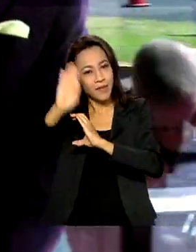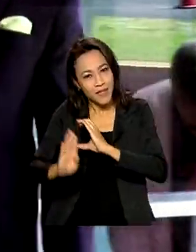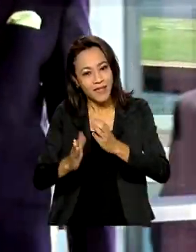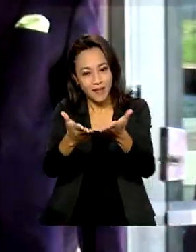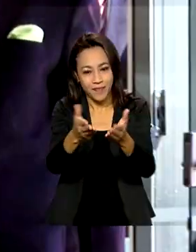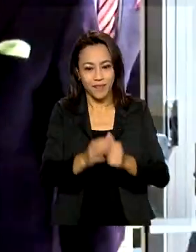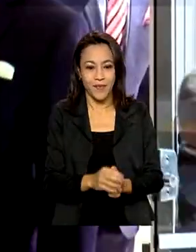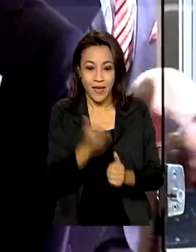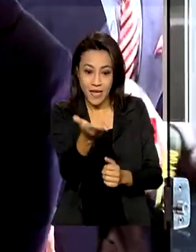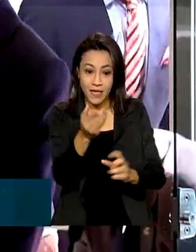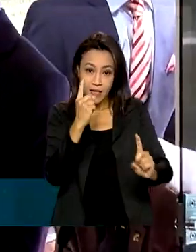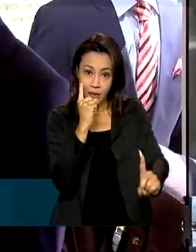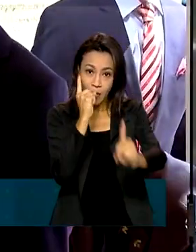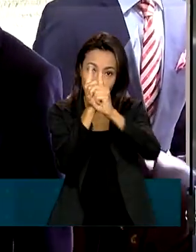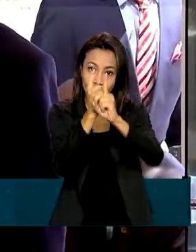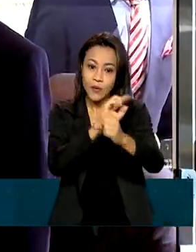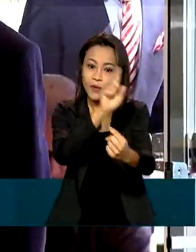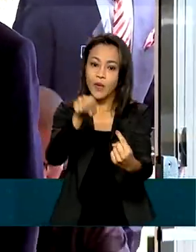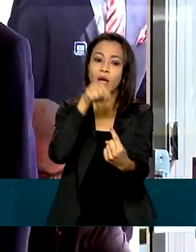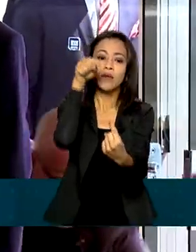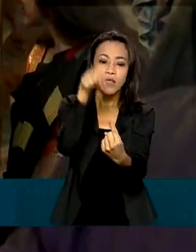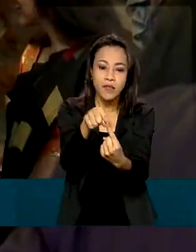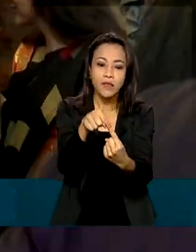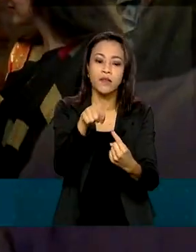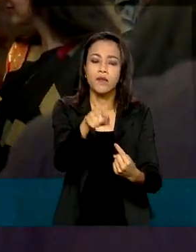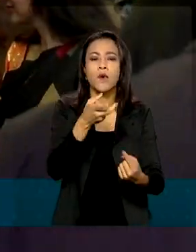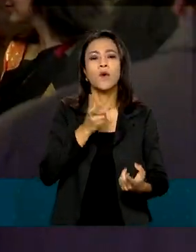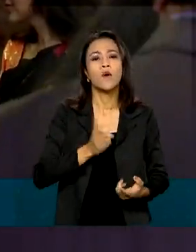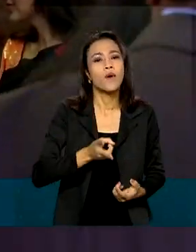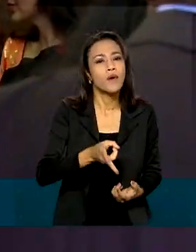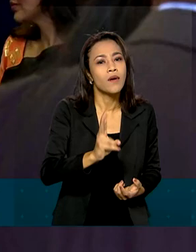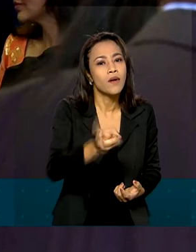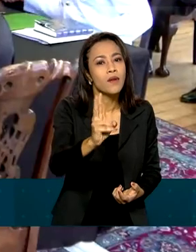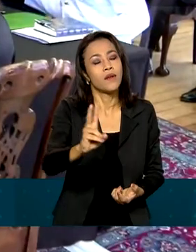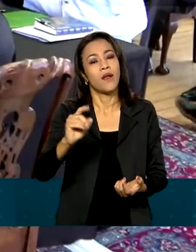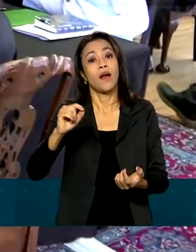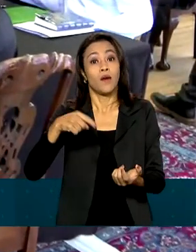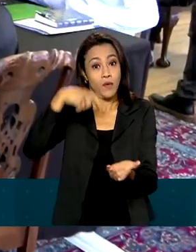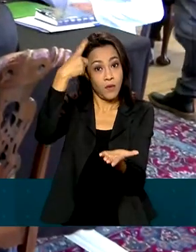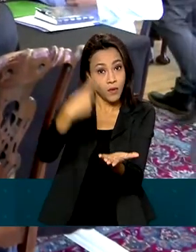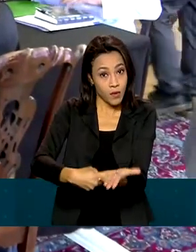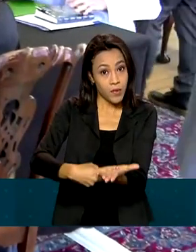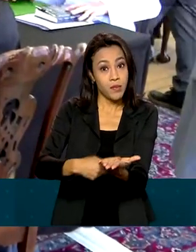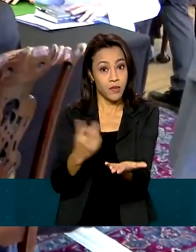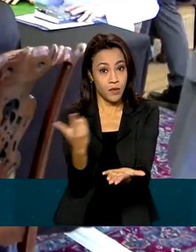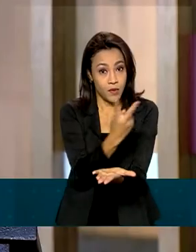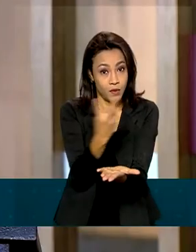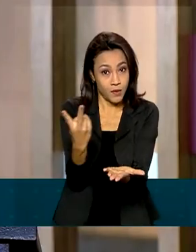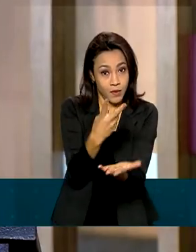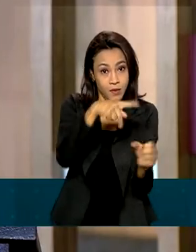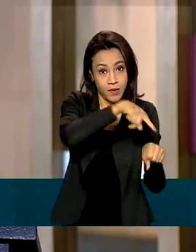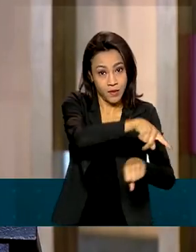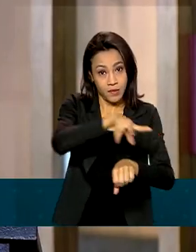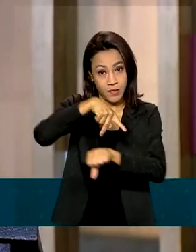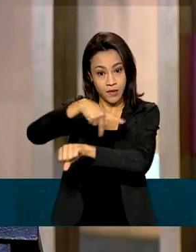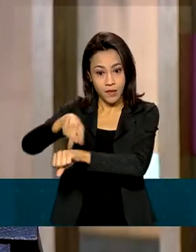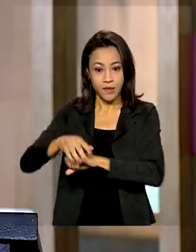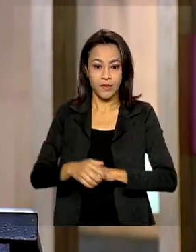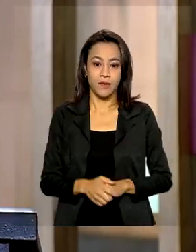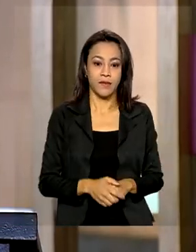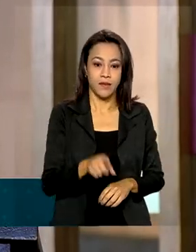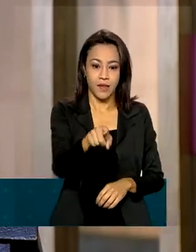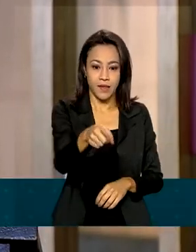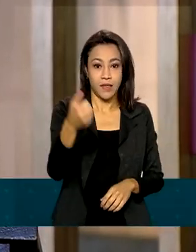O encontro teve como objetivo dar continuidade aos acordos de cooperação entre os dois países. Eu quero ressaltar